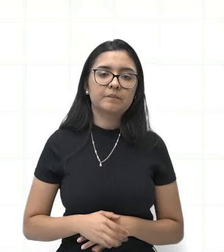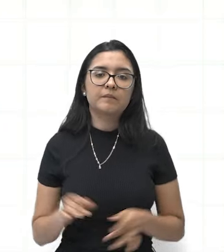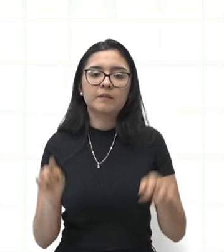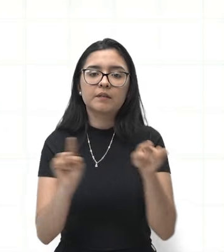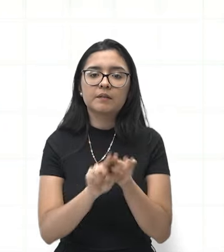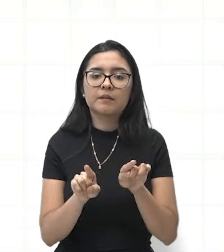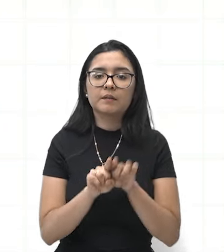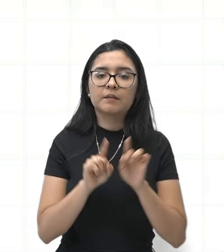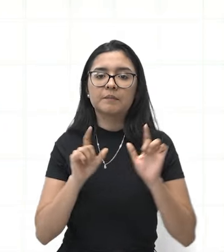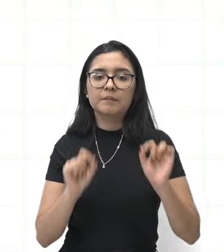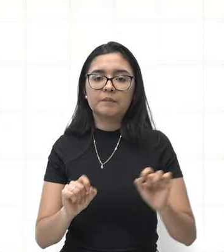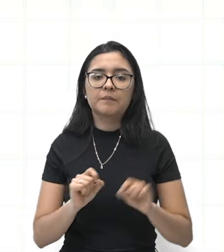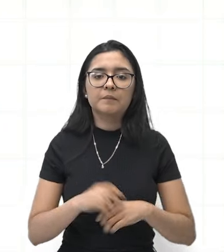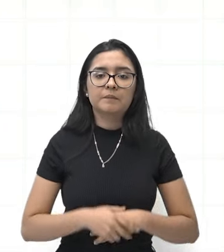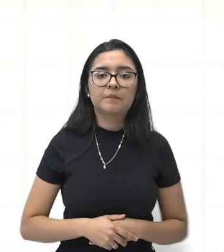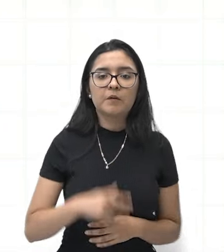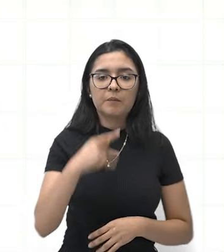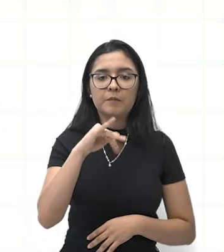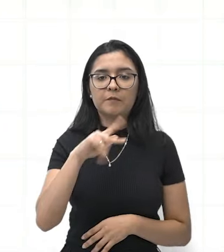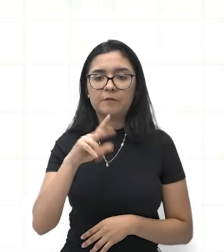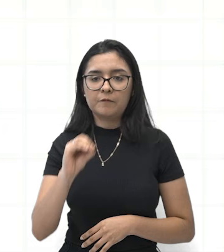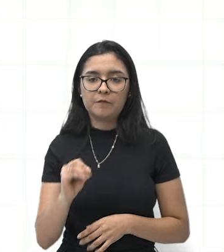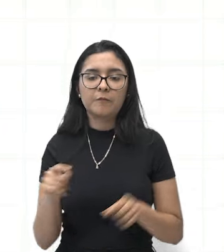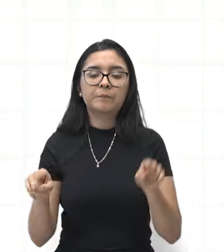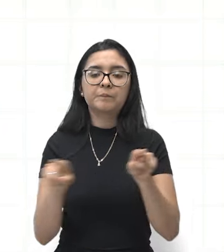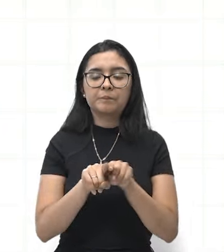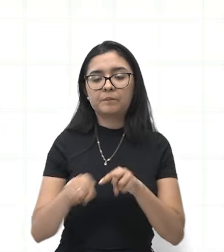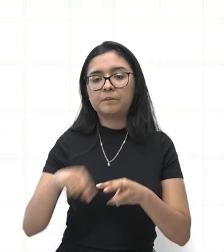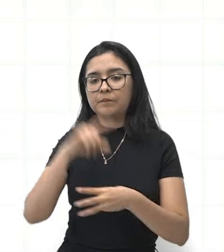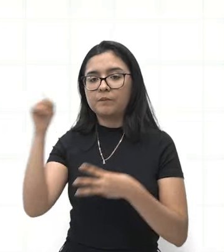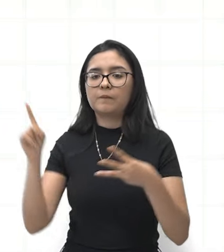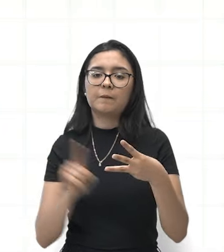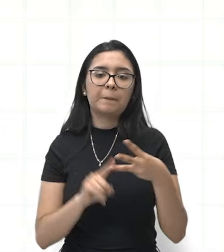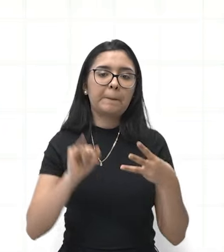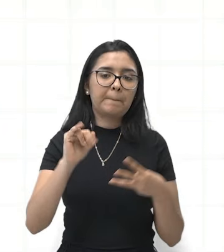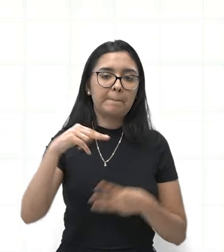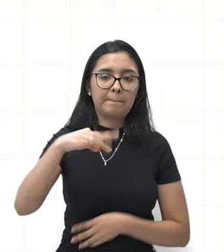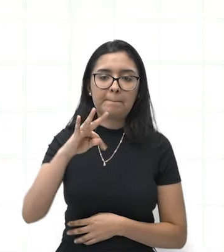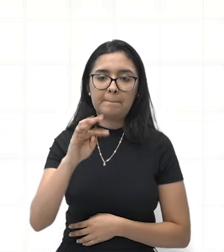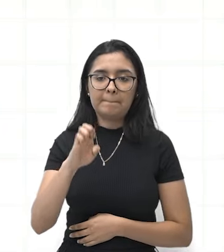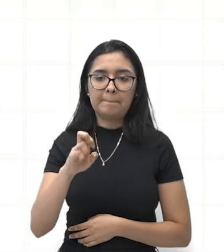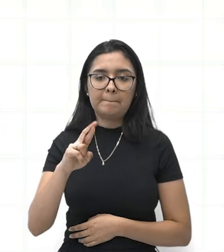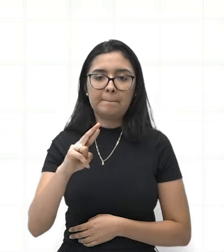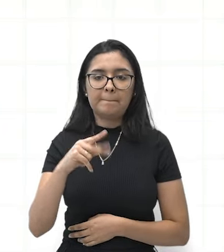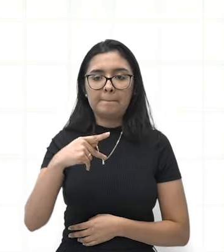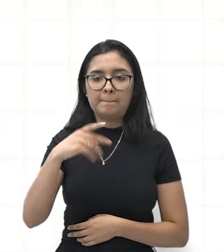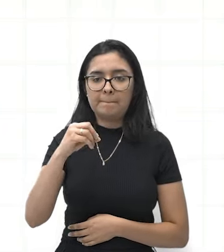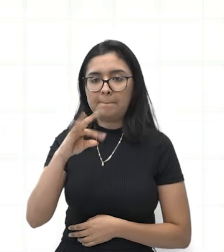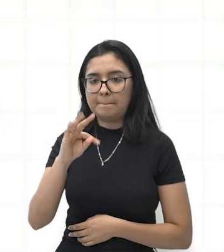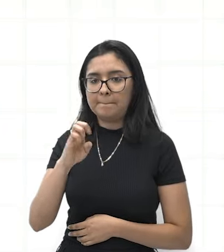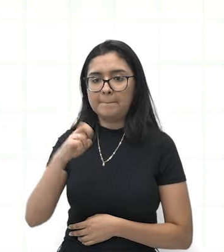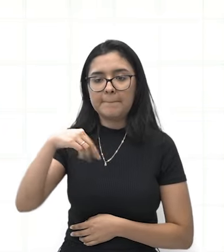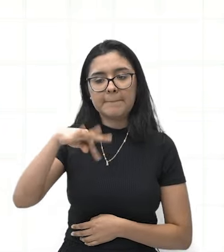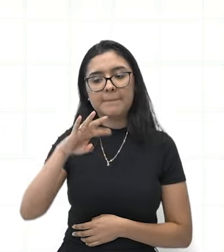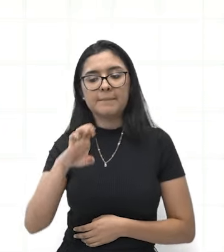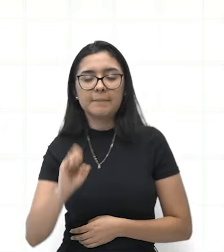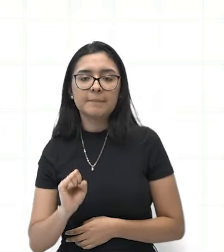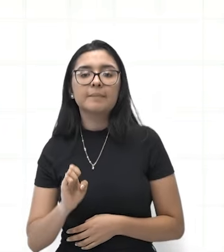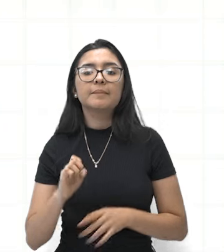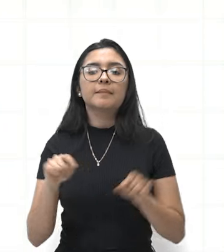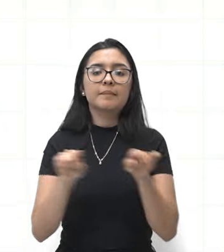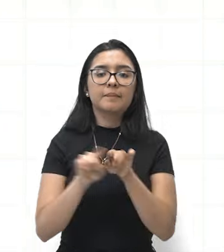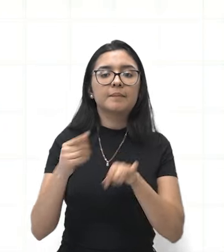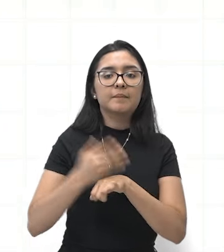E a interfixa, nós vamos ter o exercício da